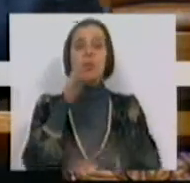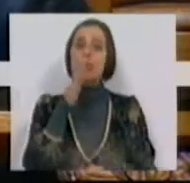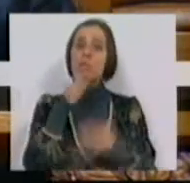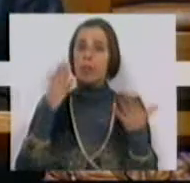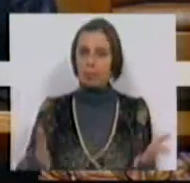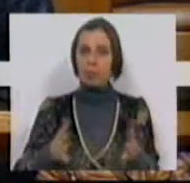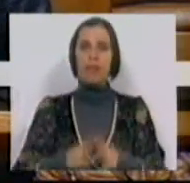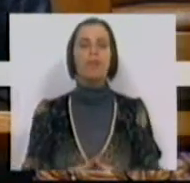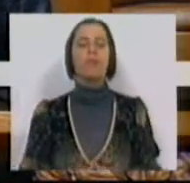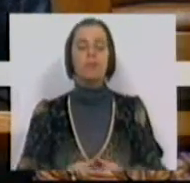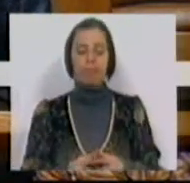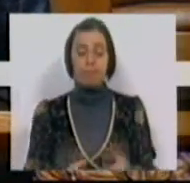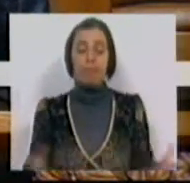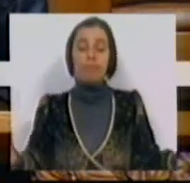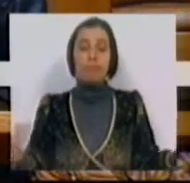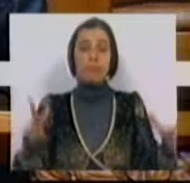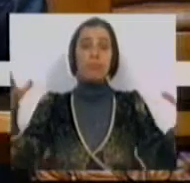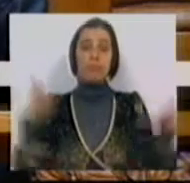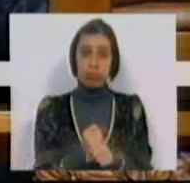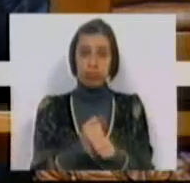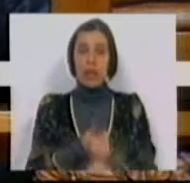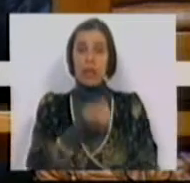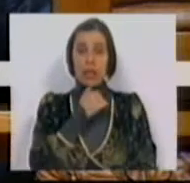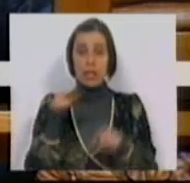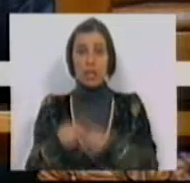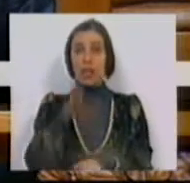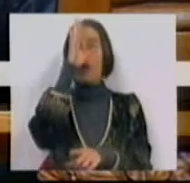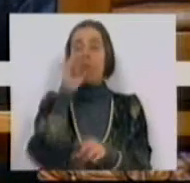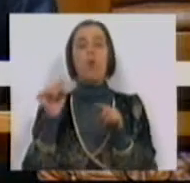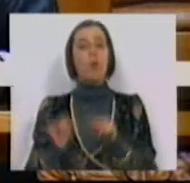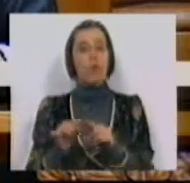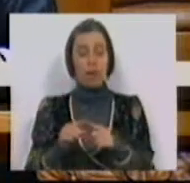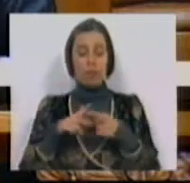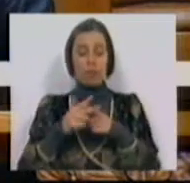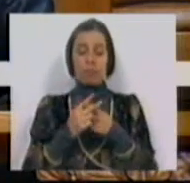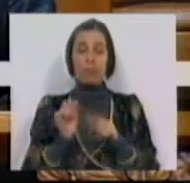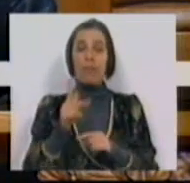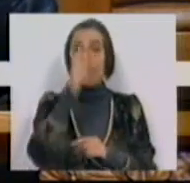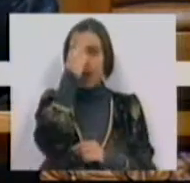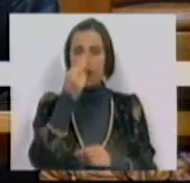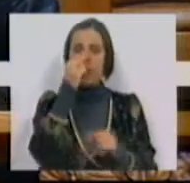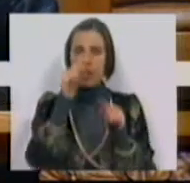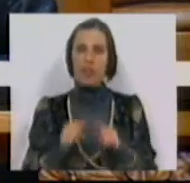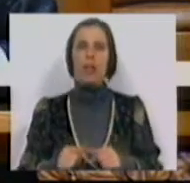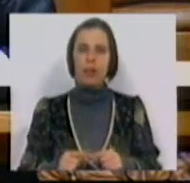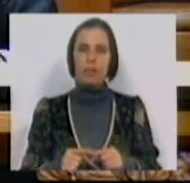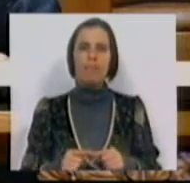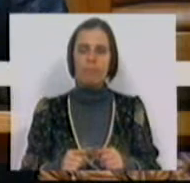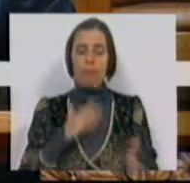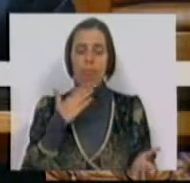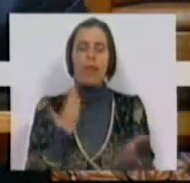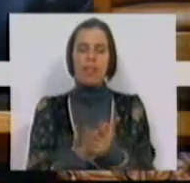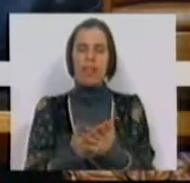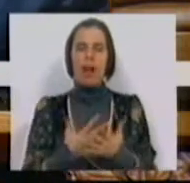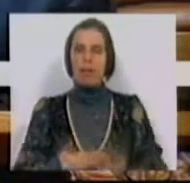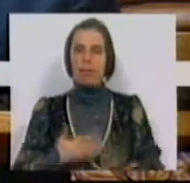e Srs. Deputados, a extinção decidida por este governo dos estaleiros navais de Viana do Castelo constitui